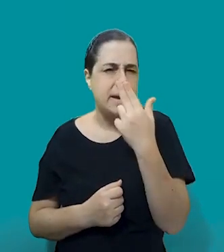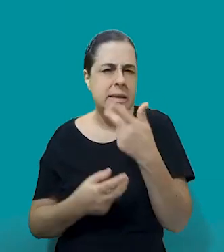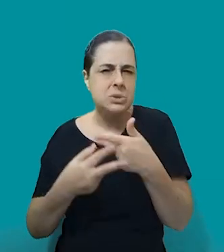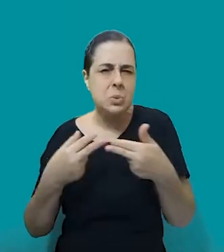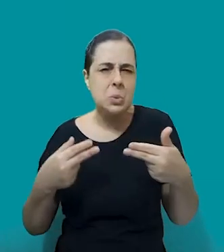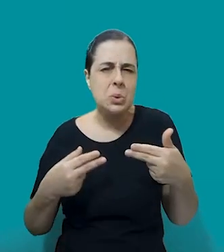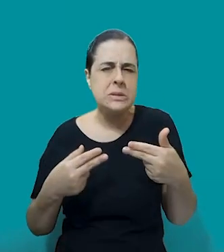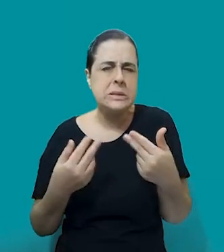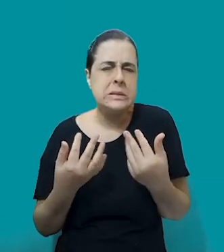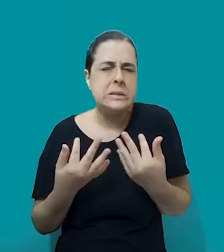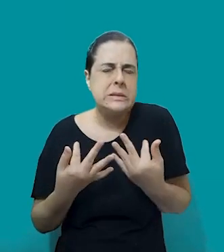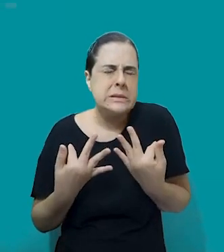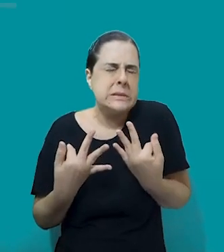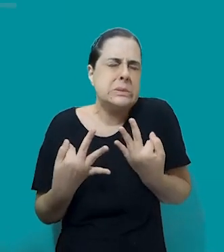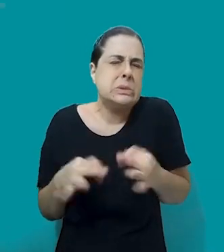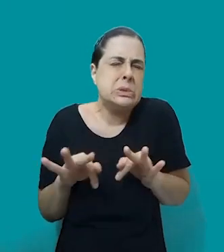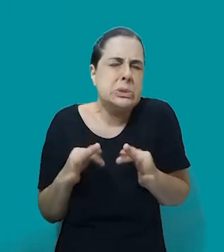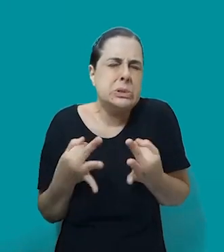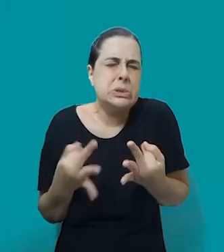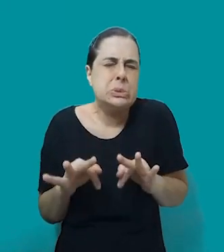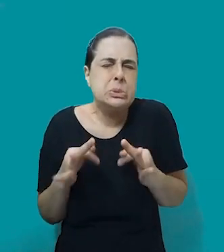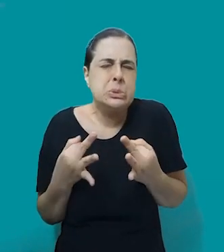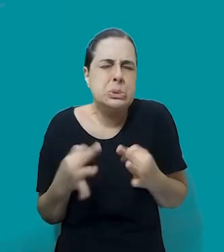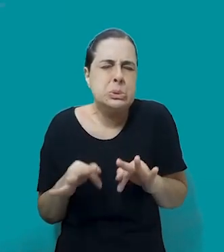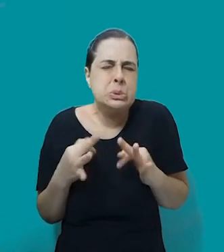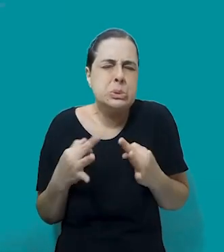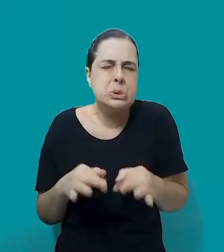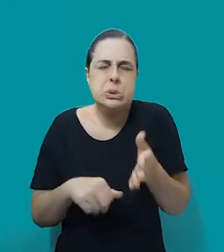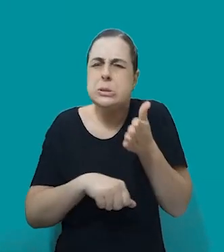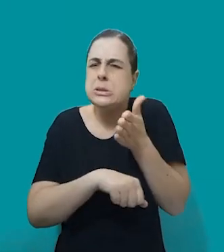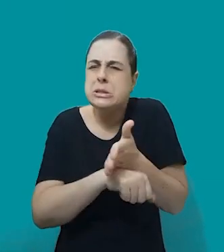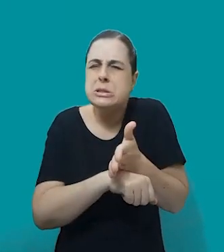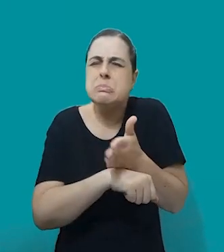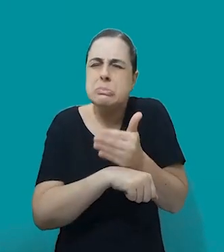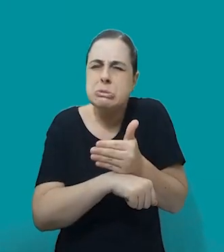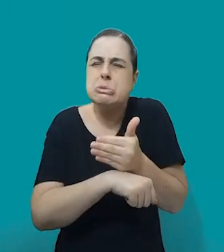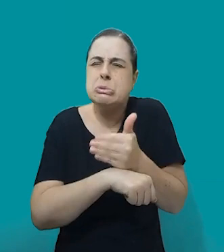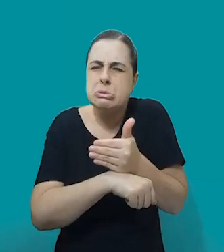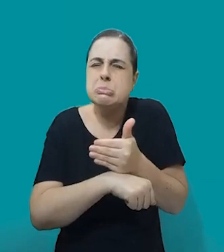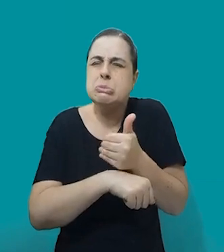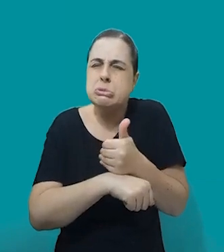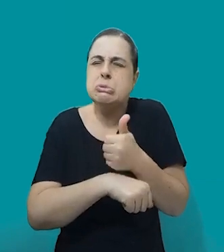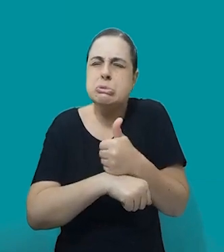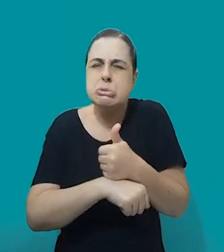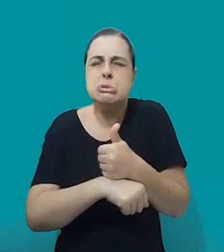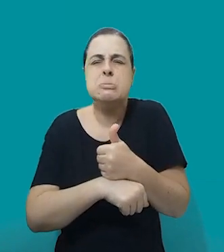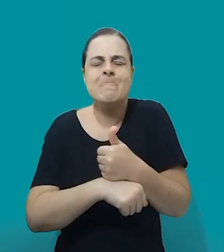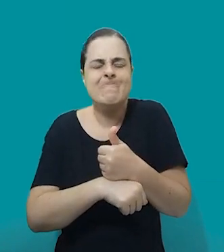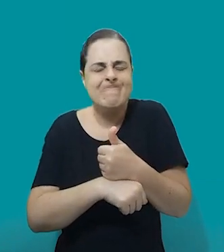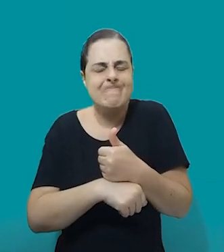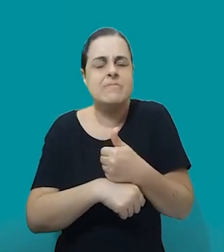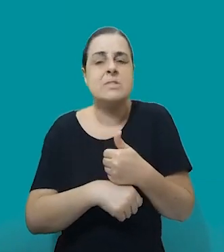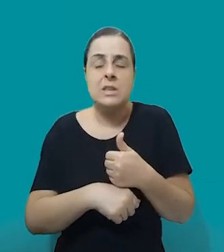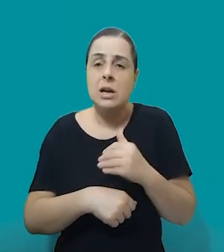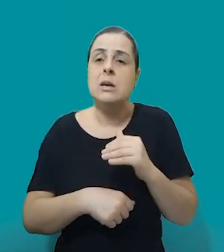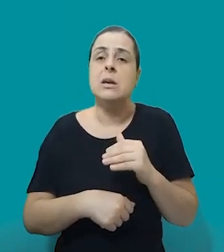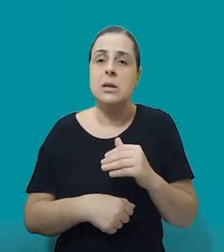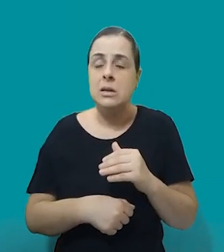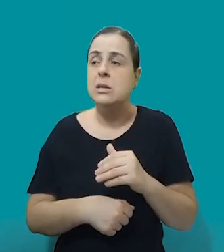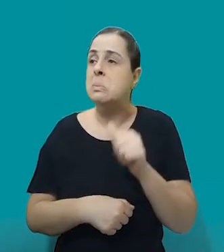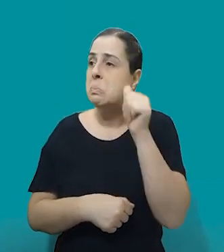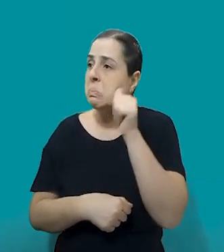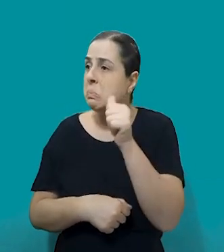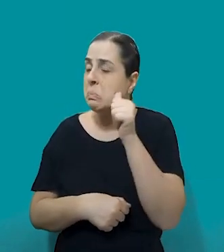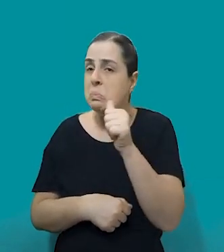caramba, mas você quase não vê, mas ele está ali presente o tempo inteiro, né? E eu acho que as grandes violências